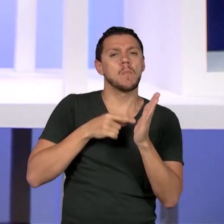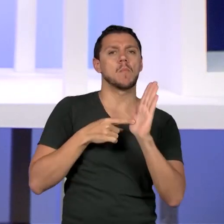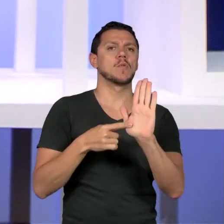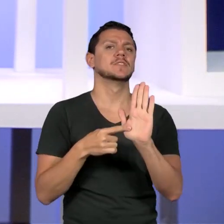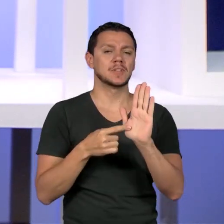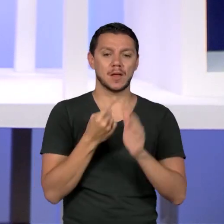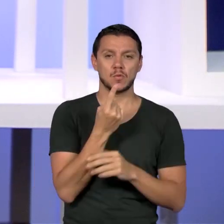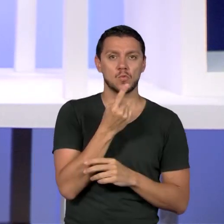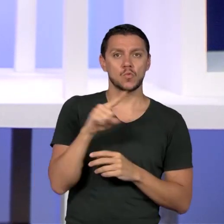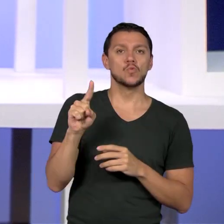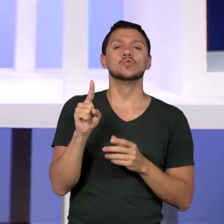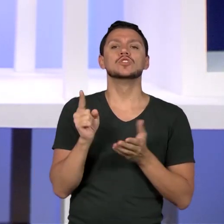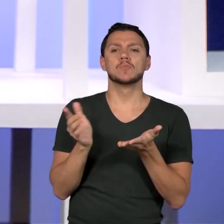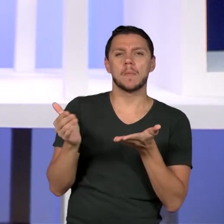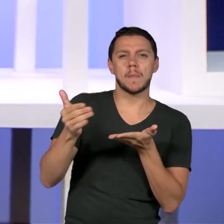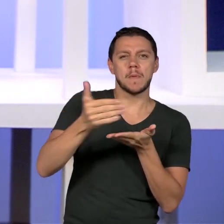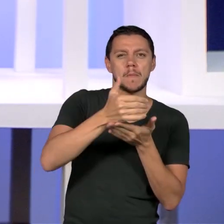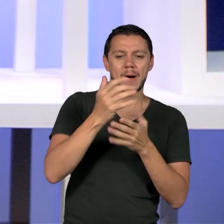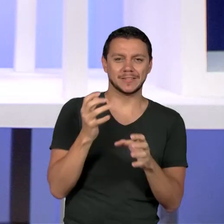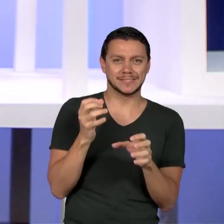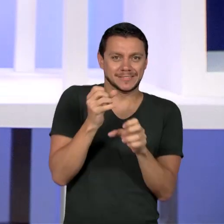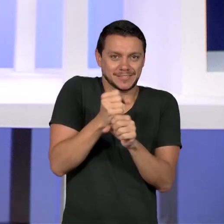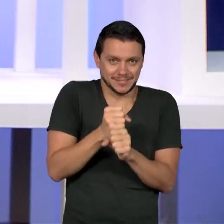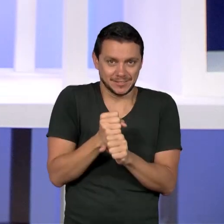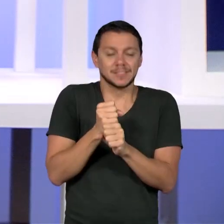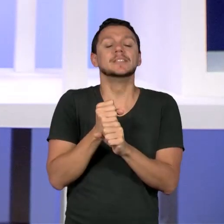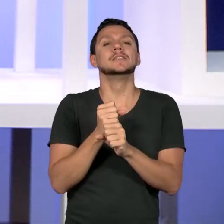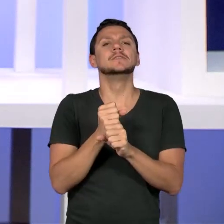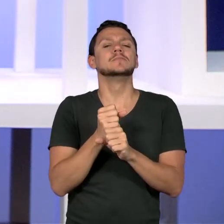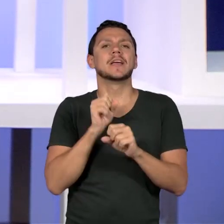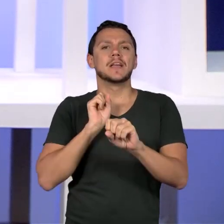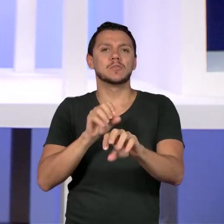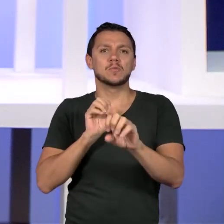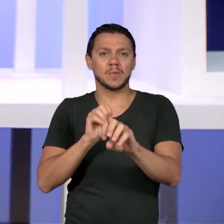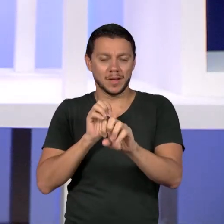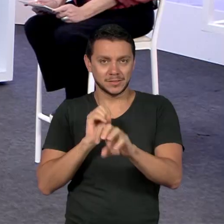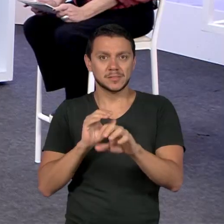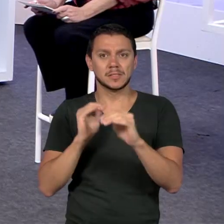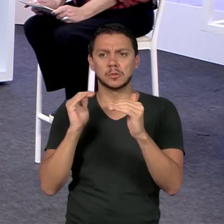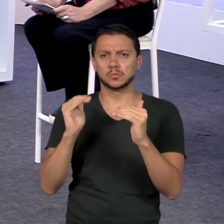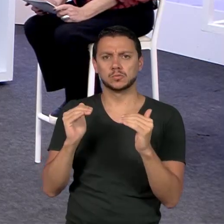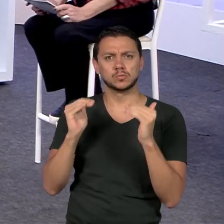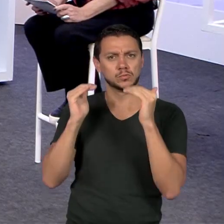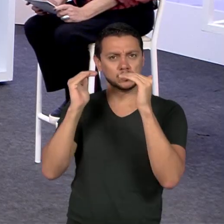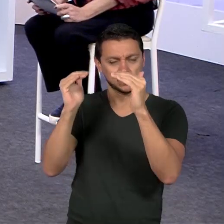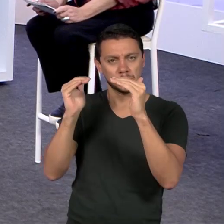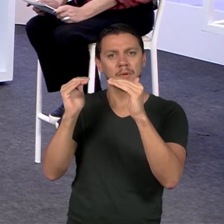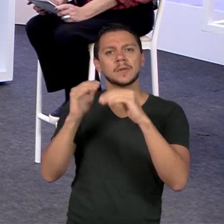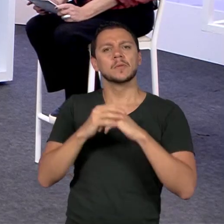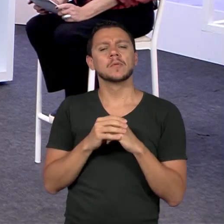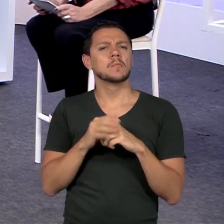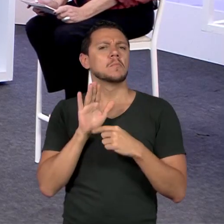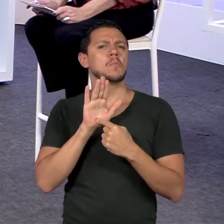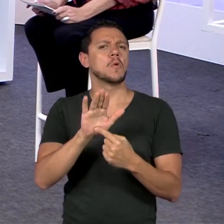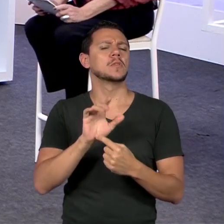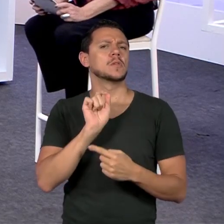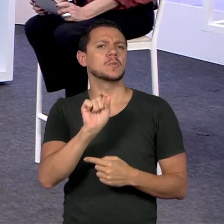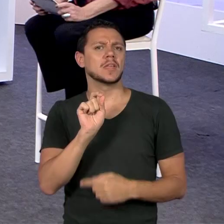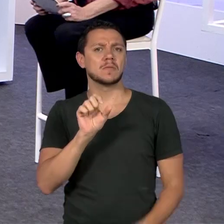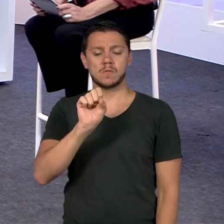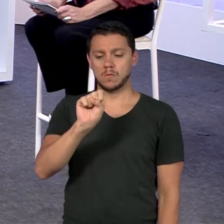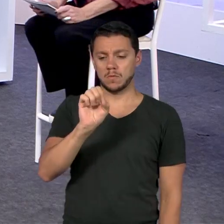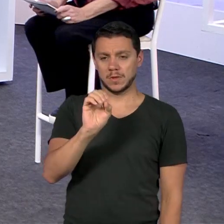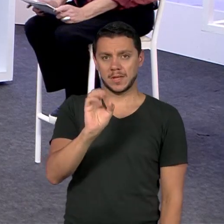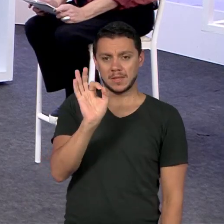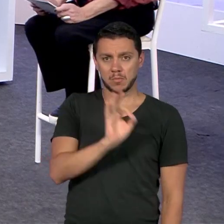censo da educação superior, que indicam que mais de 80% dos futuros professores